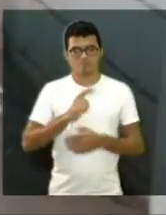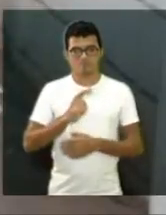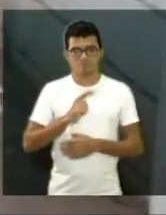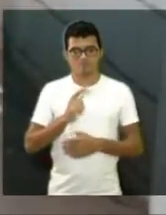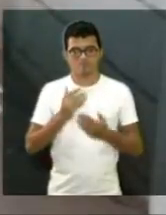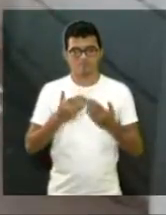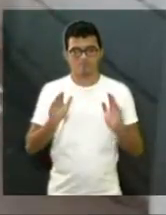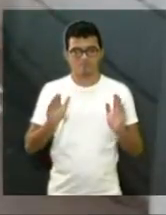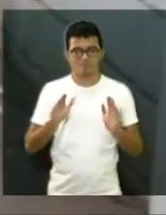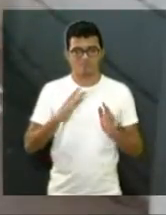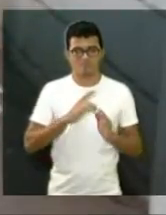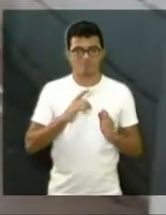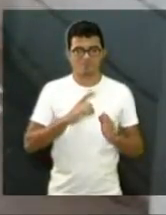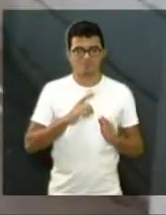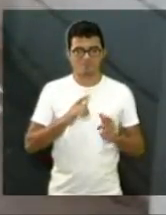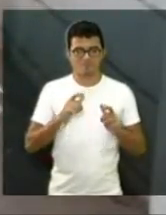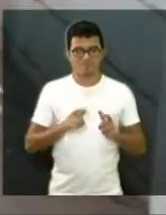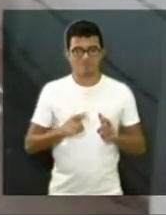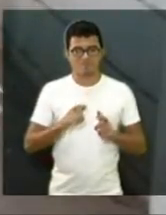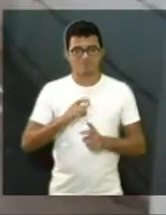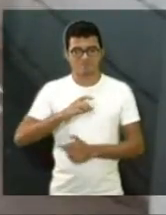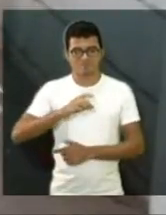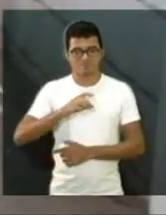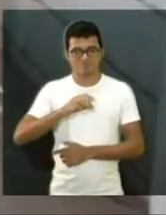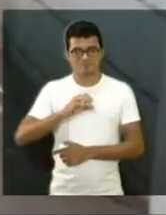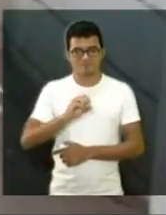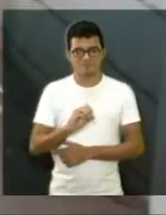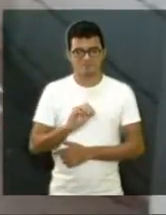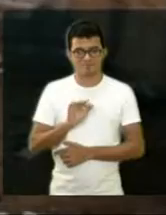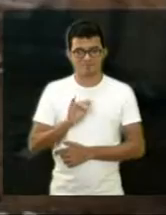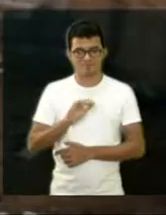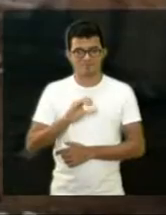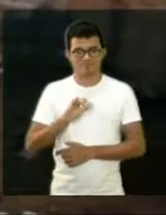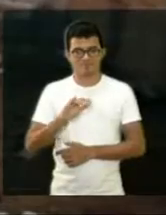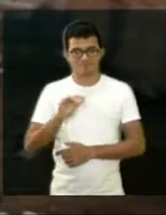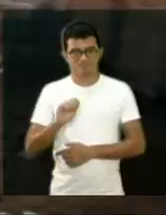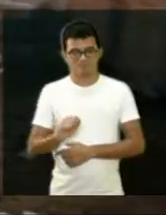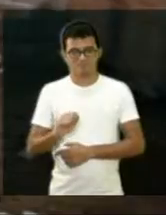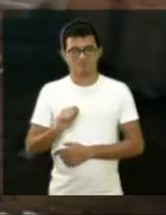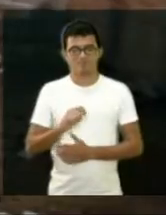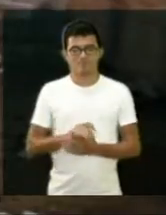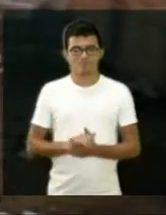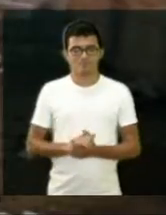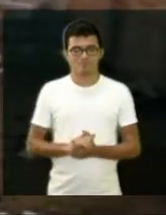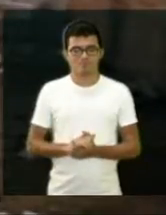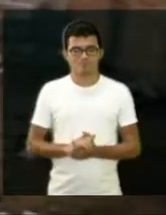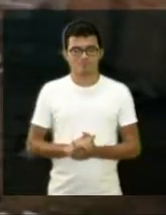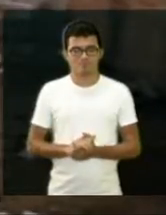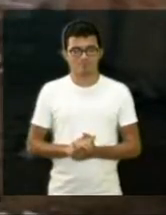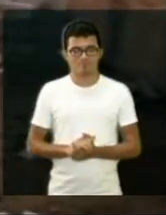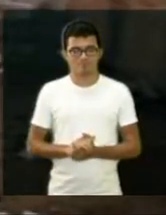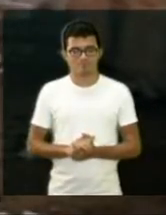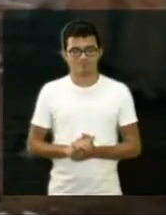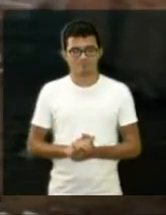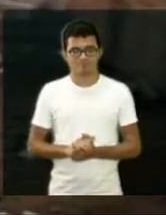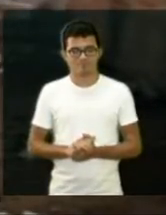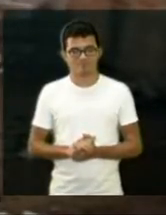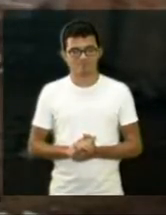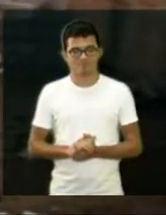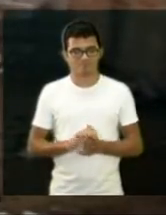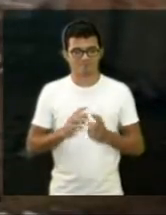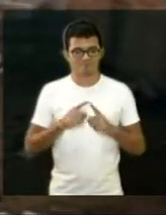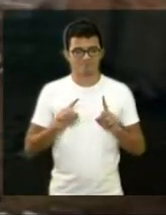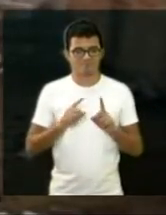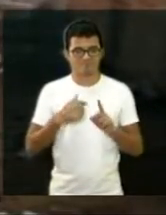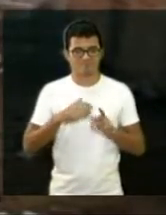regional. Então, não vou culpar esse prefeito atual. mas já reclamei, falei